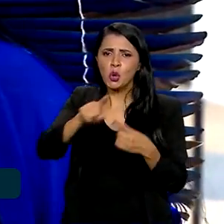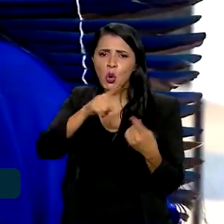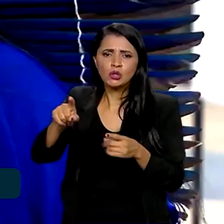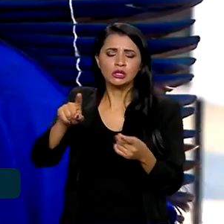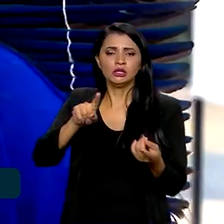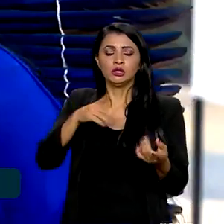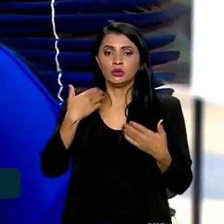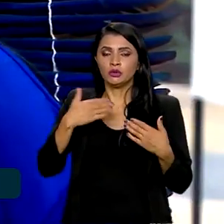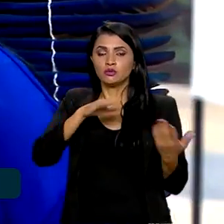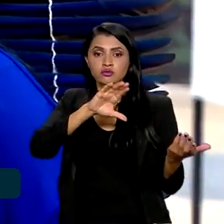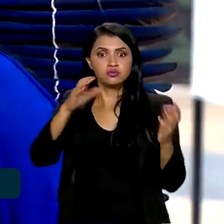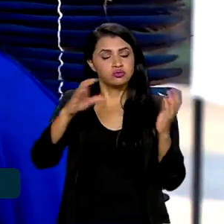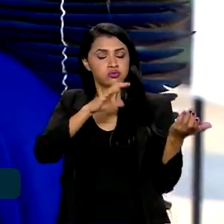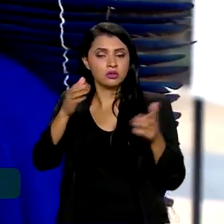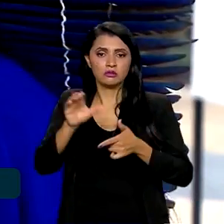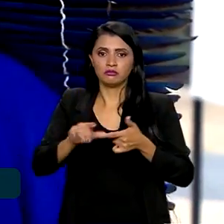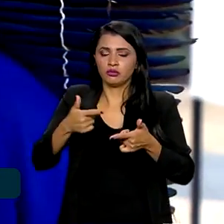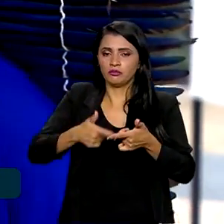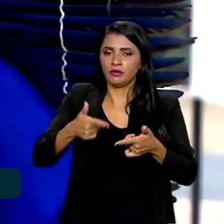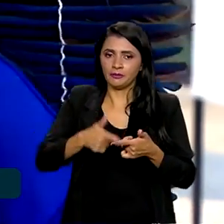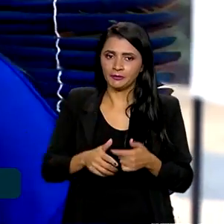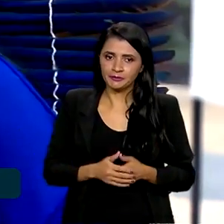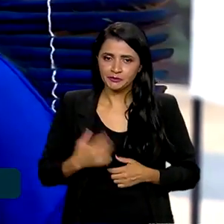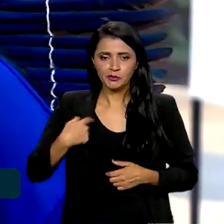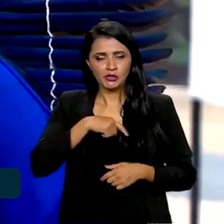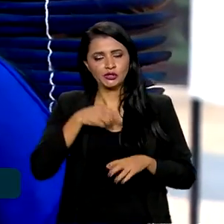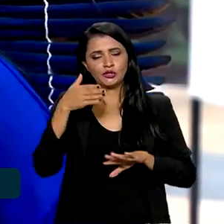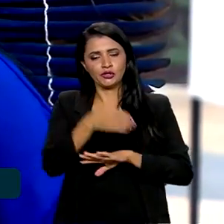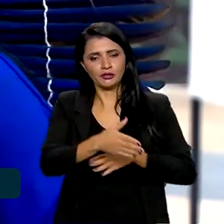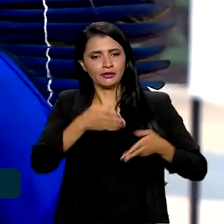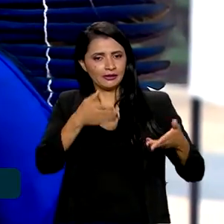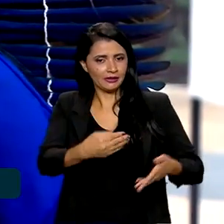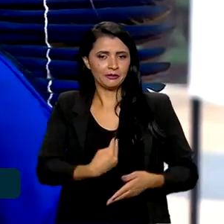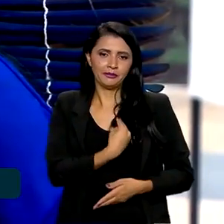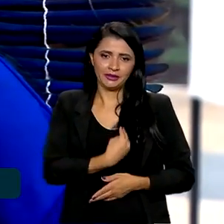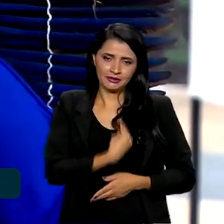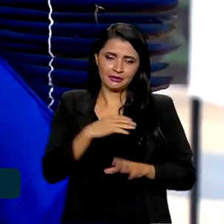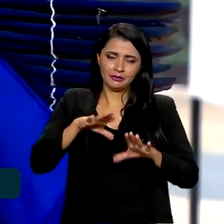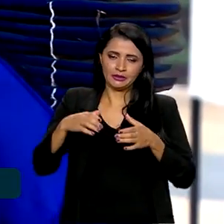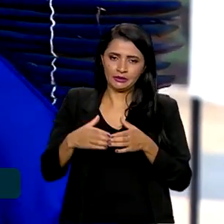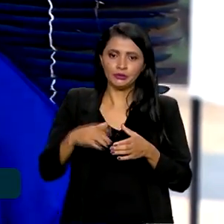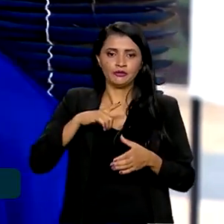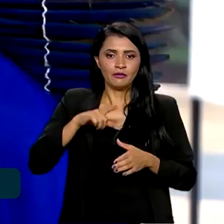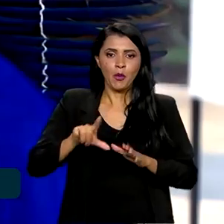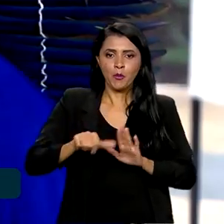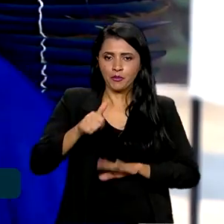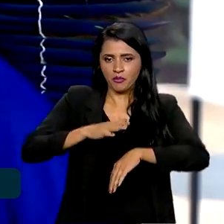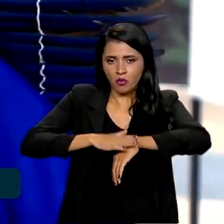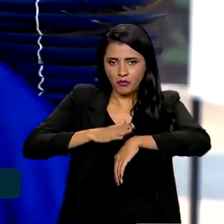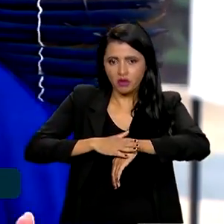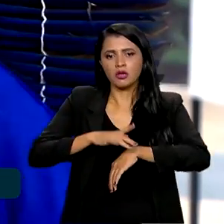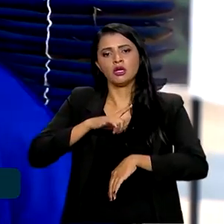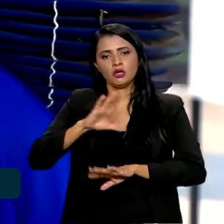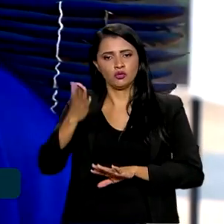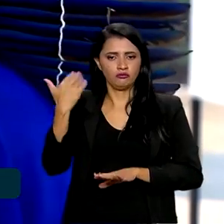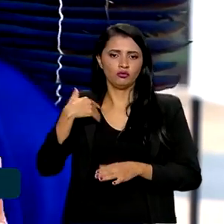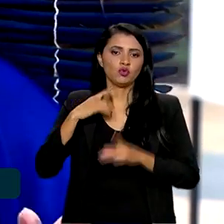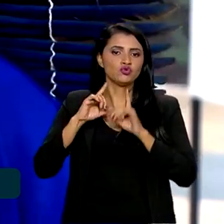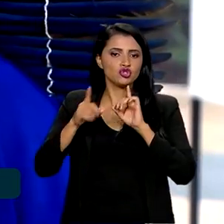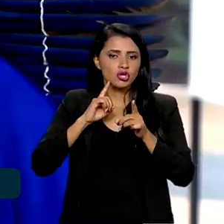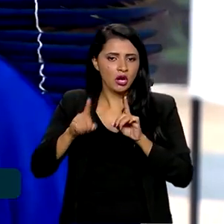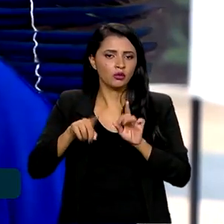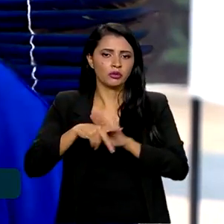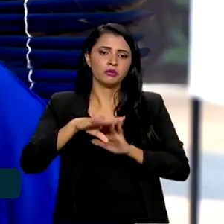climática, né? E nós estamos aqui participando da cúpula. Tivemos o primeiro momento, né? Que foi os diálogos